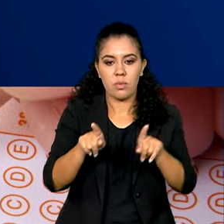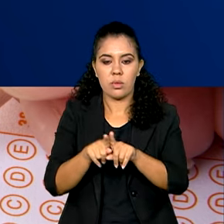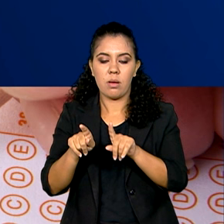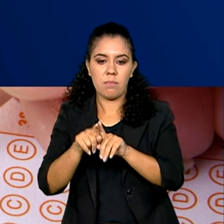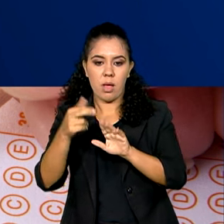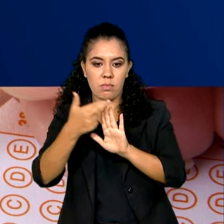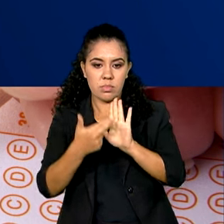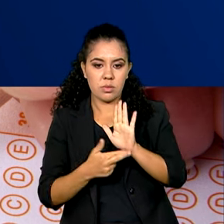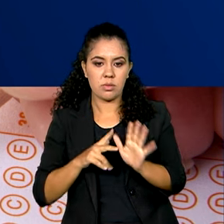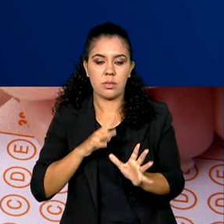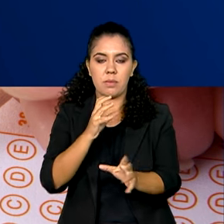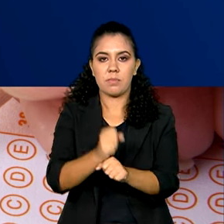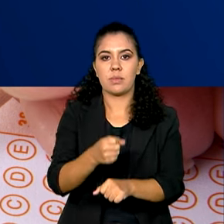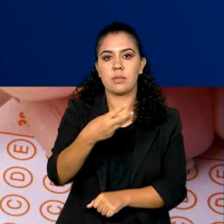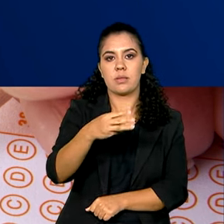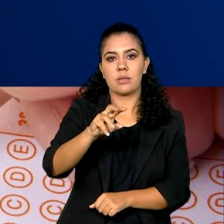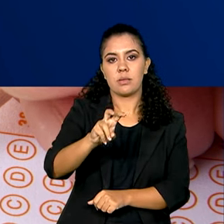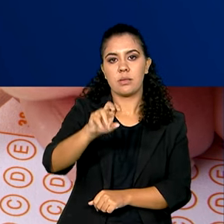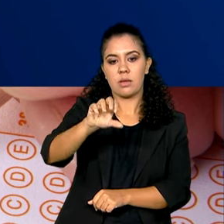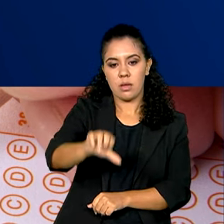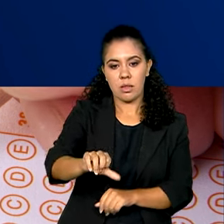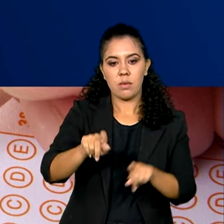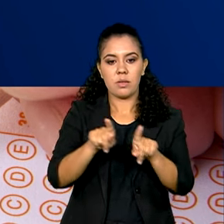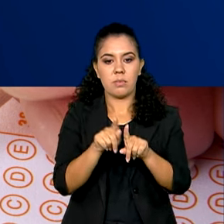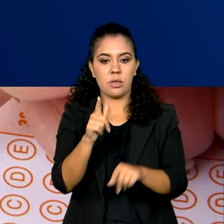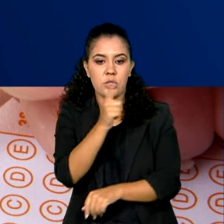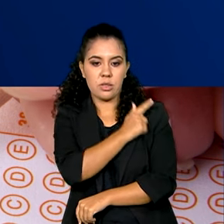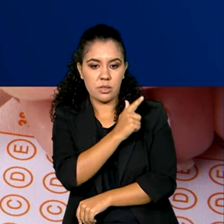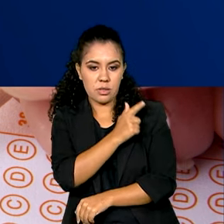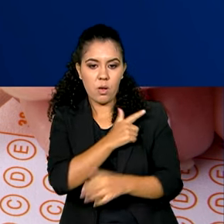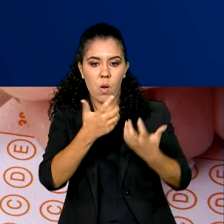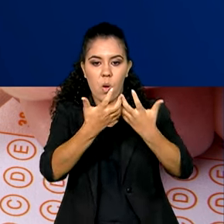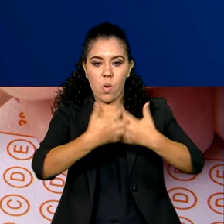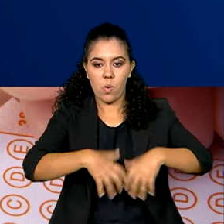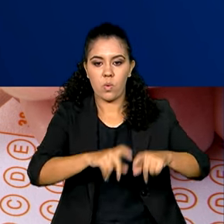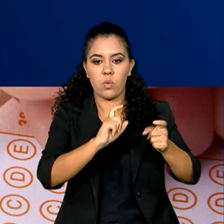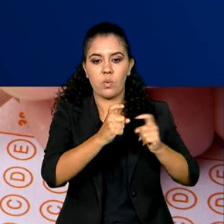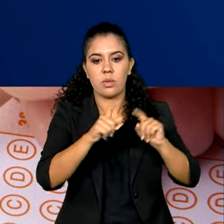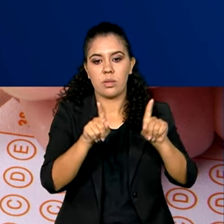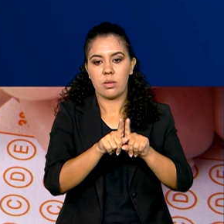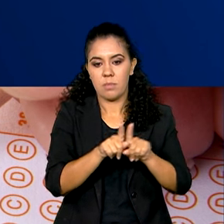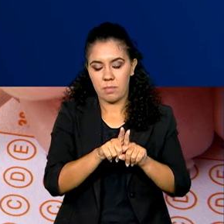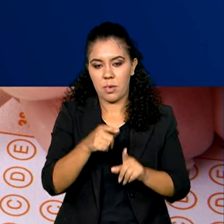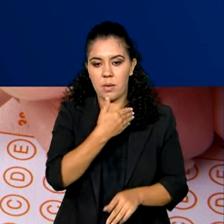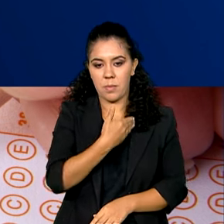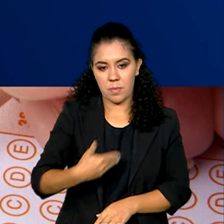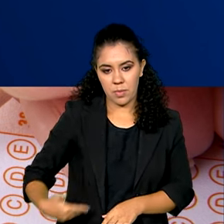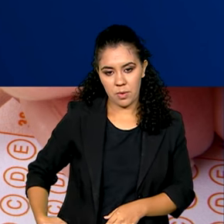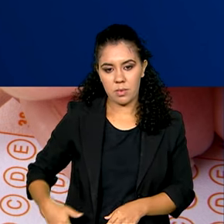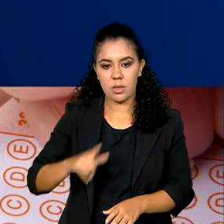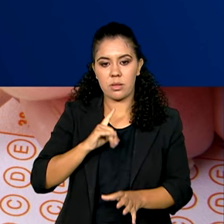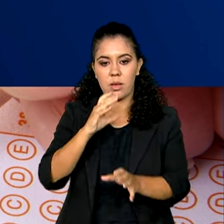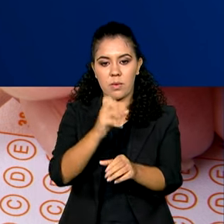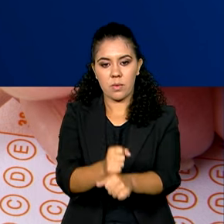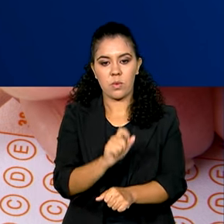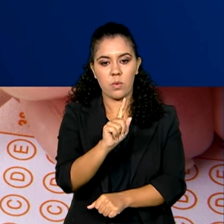359. Gestão Governamental e Administração Pública, 1